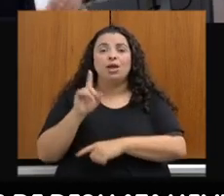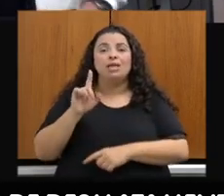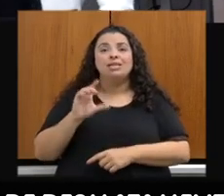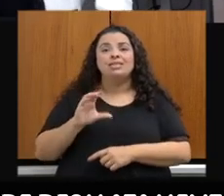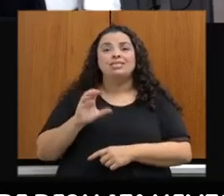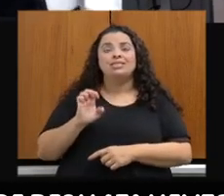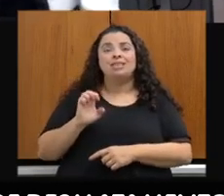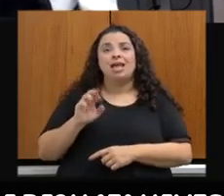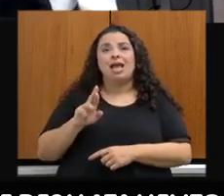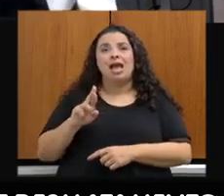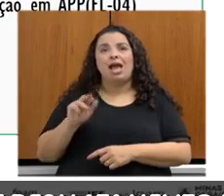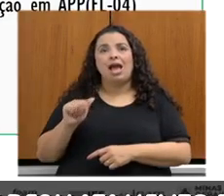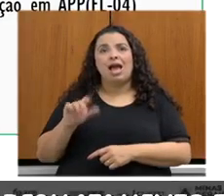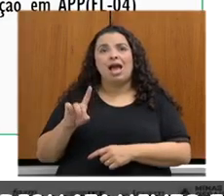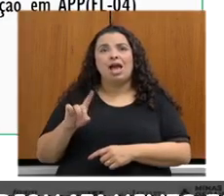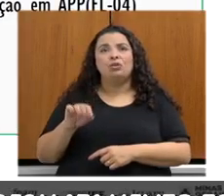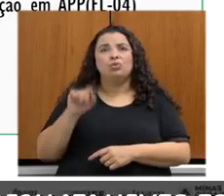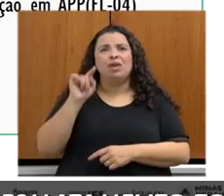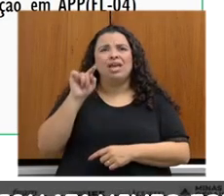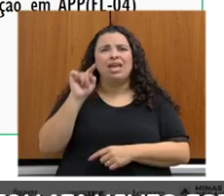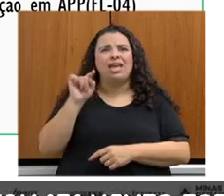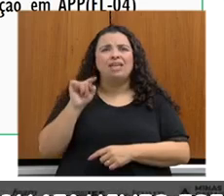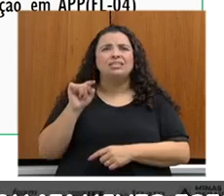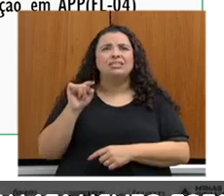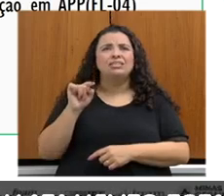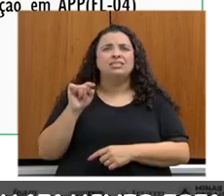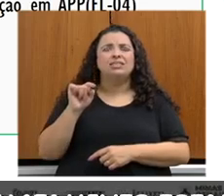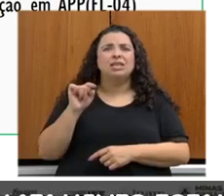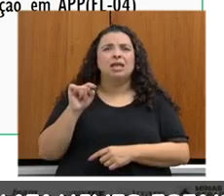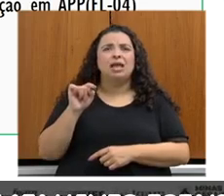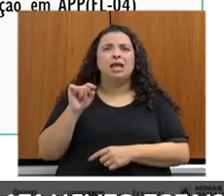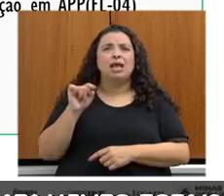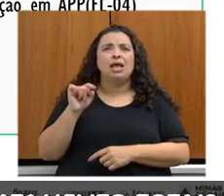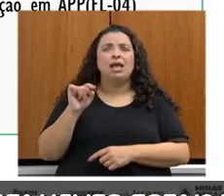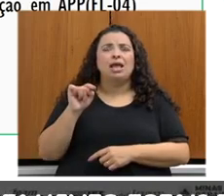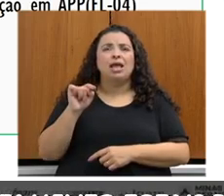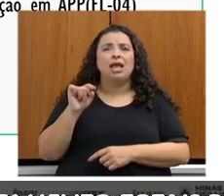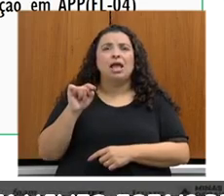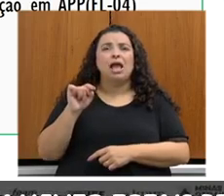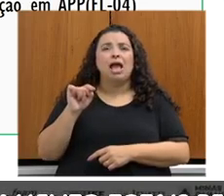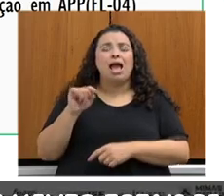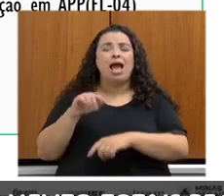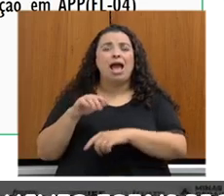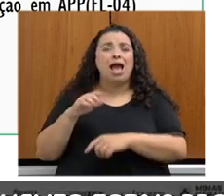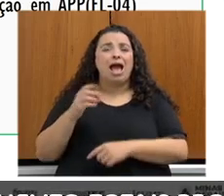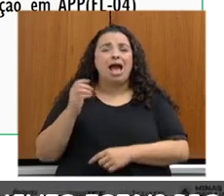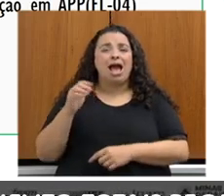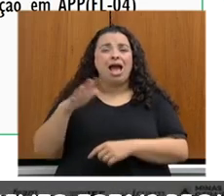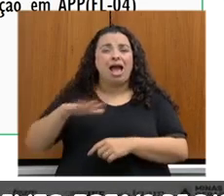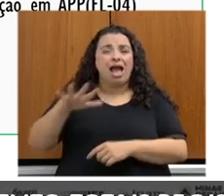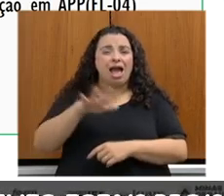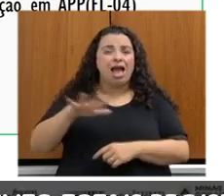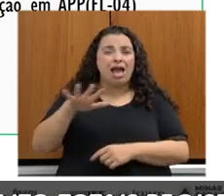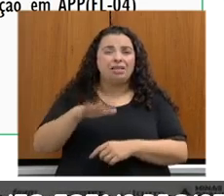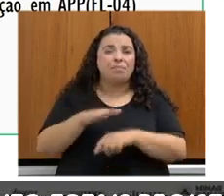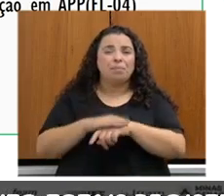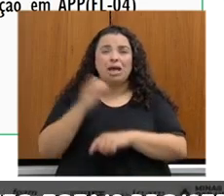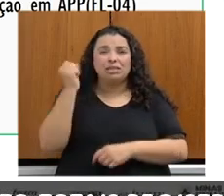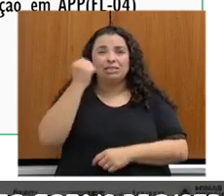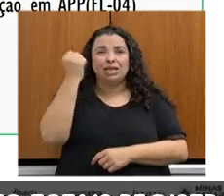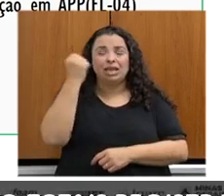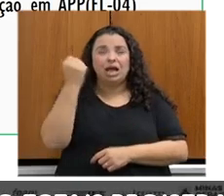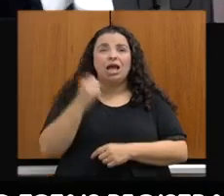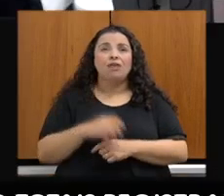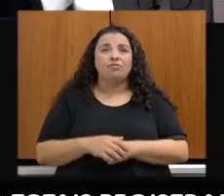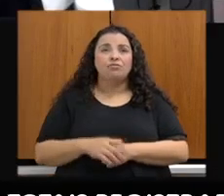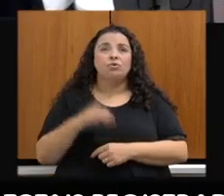críticas. Então, em função da cor, o número de operações de fiscalização que nós fizemos naqueles municípios que